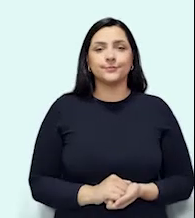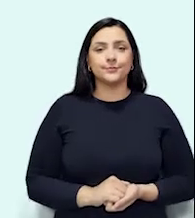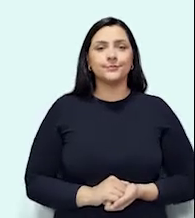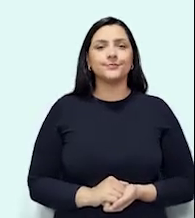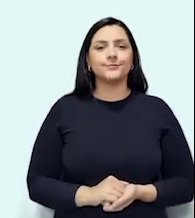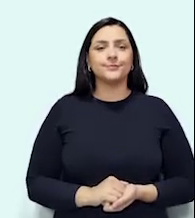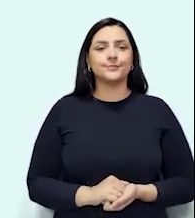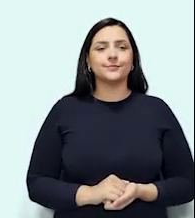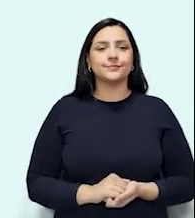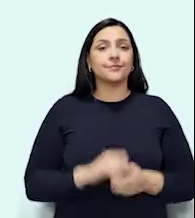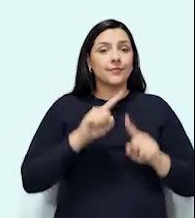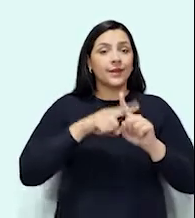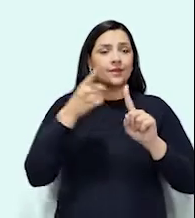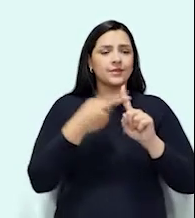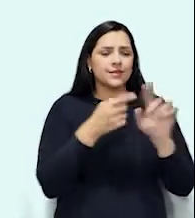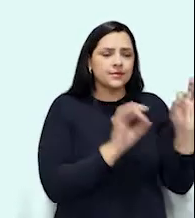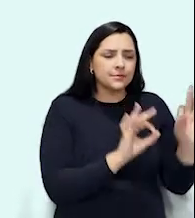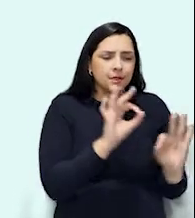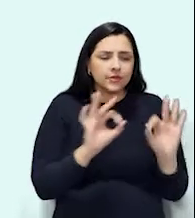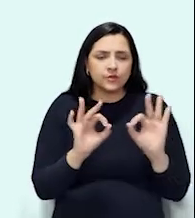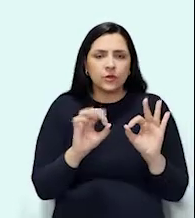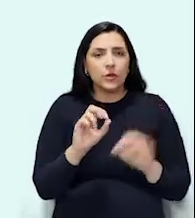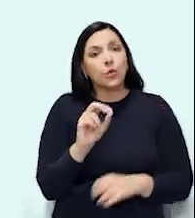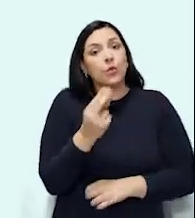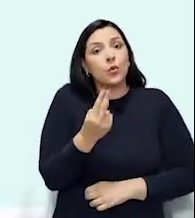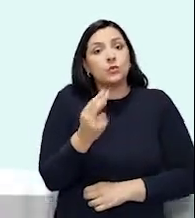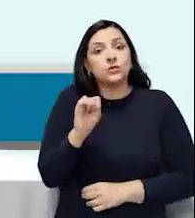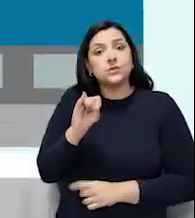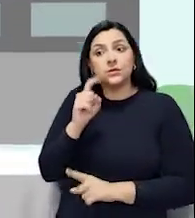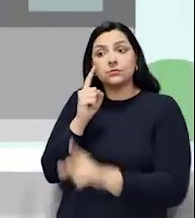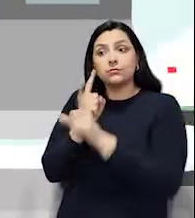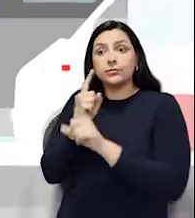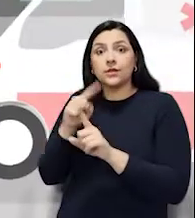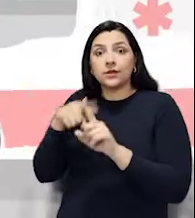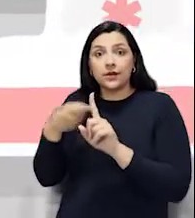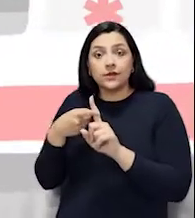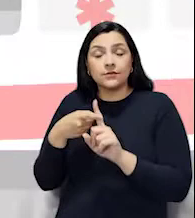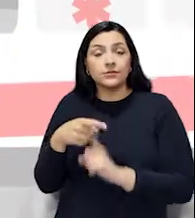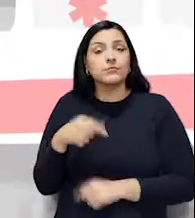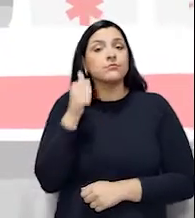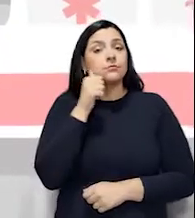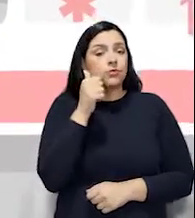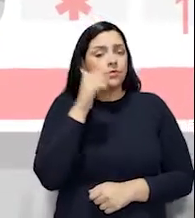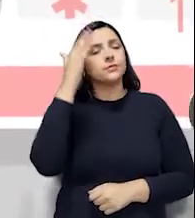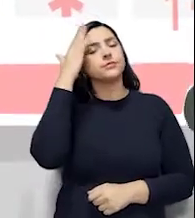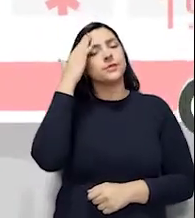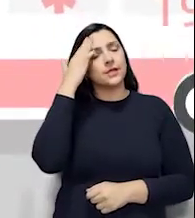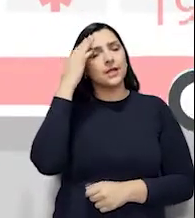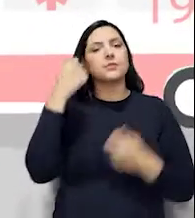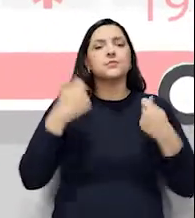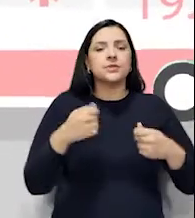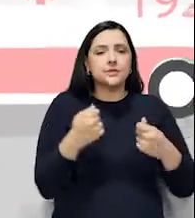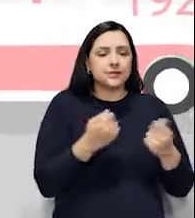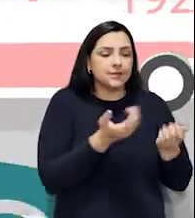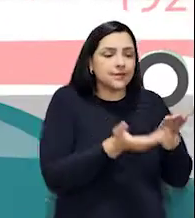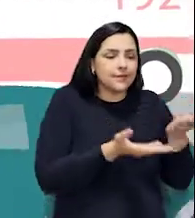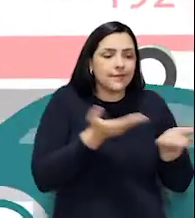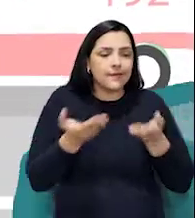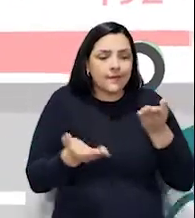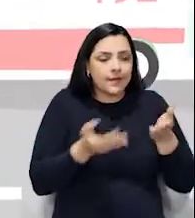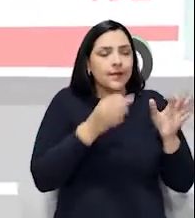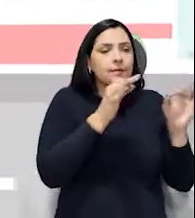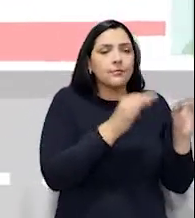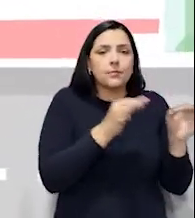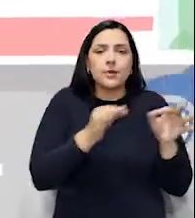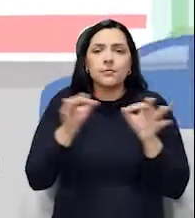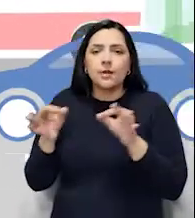Ao planejar uma gravidez ou assim que descobre estar grávida, a mulher já sabe. É preciso fazer o acompanhamento periódico